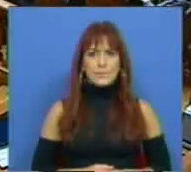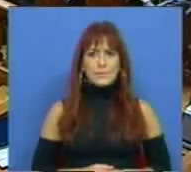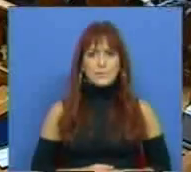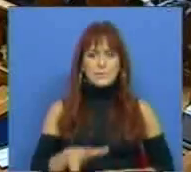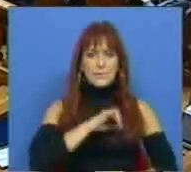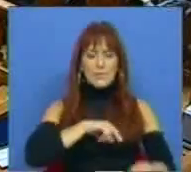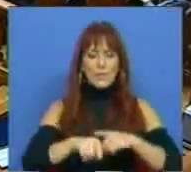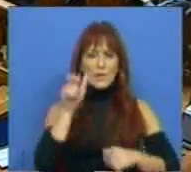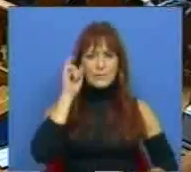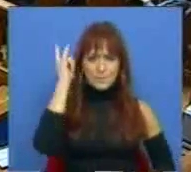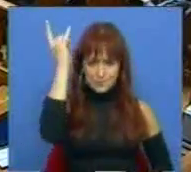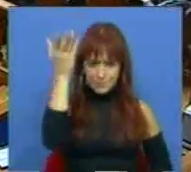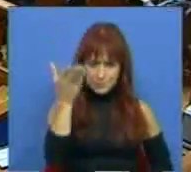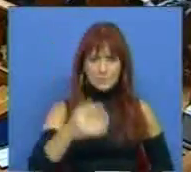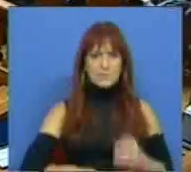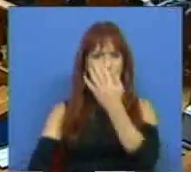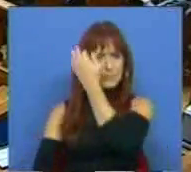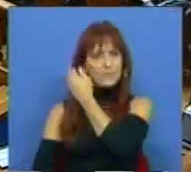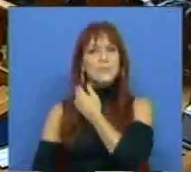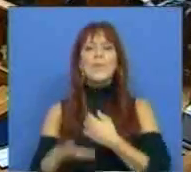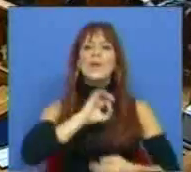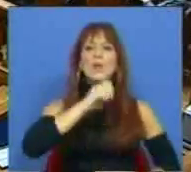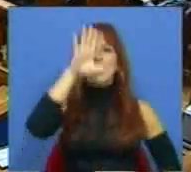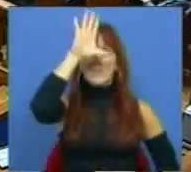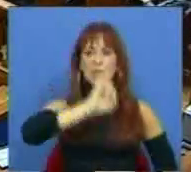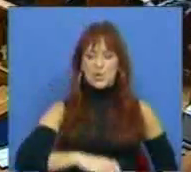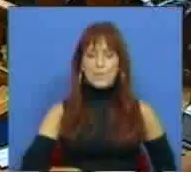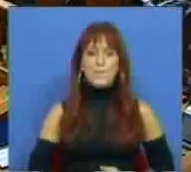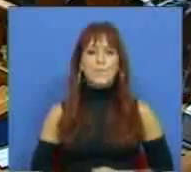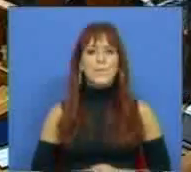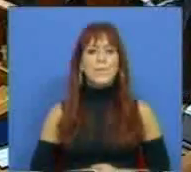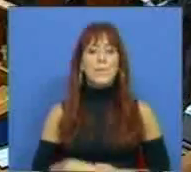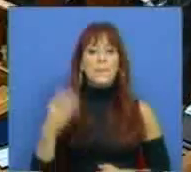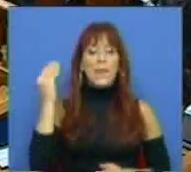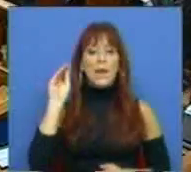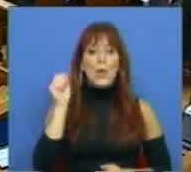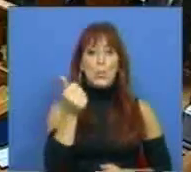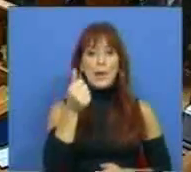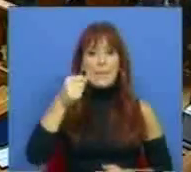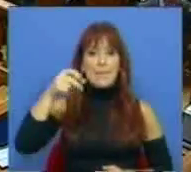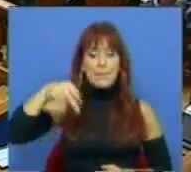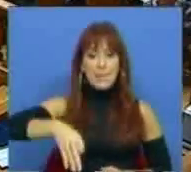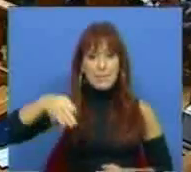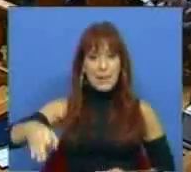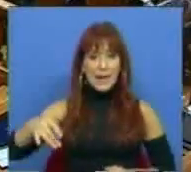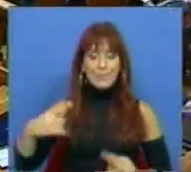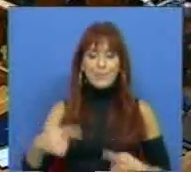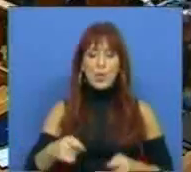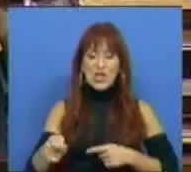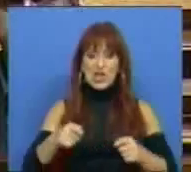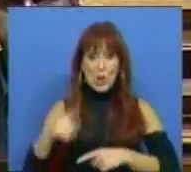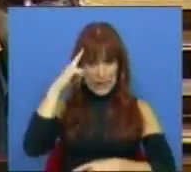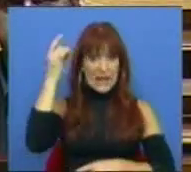Sr. Deputado Francisco Rosa Sr. Primeiro-Ministro, o Banco Privado Português teve uma